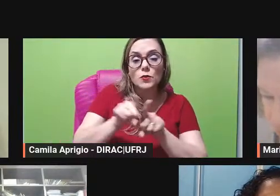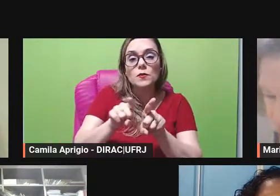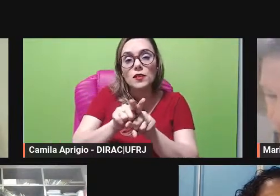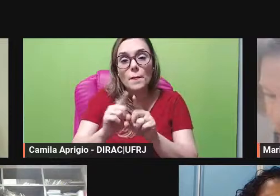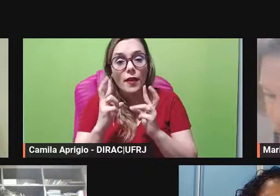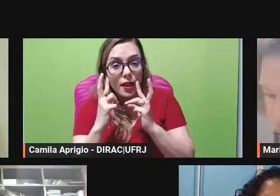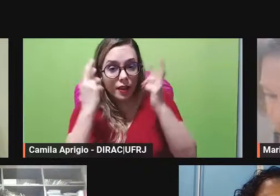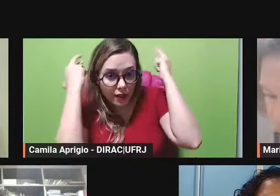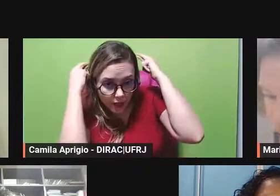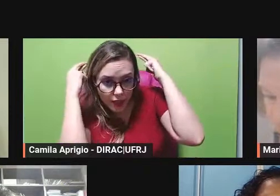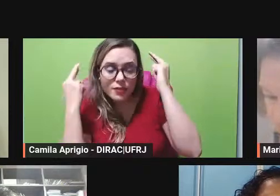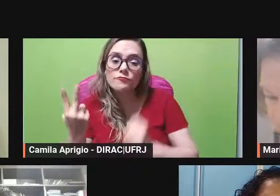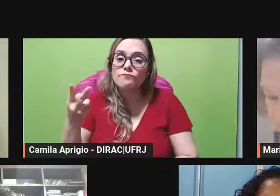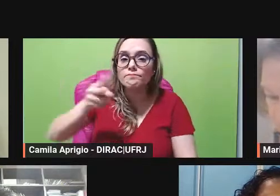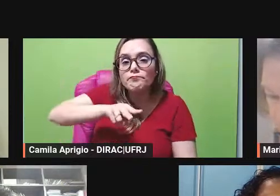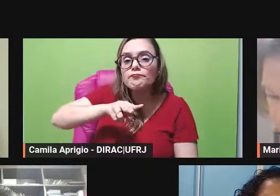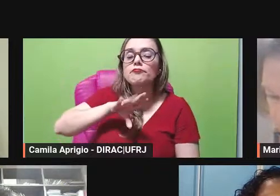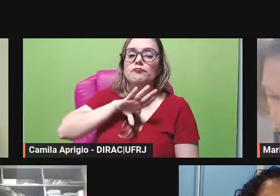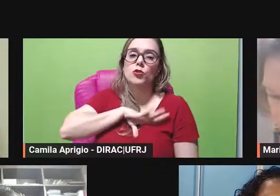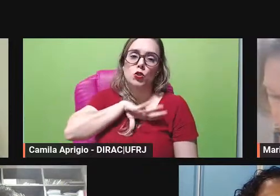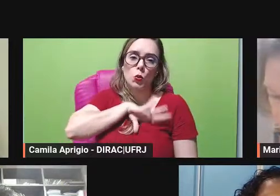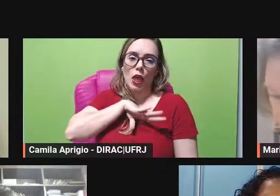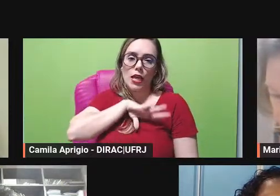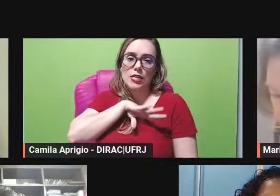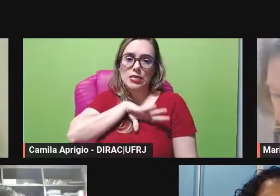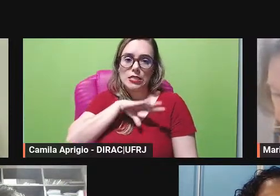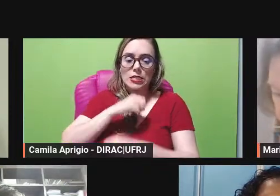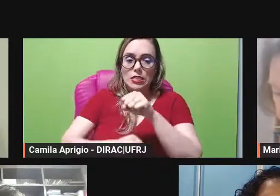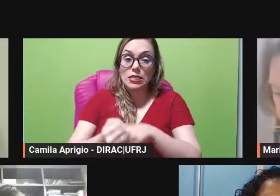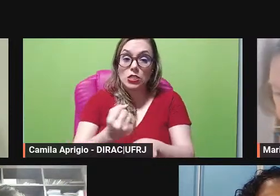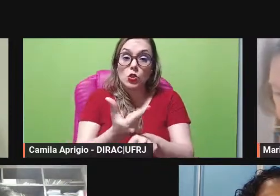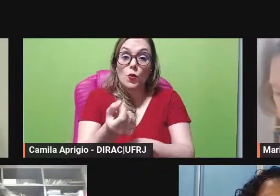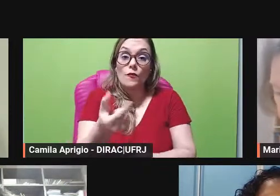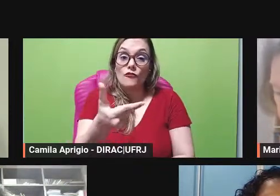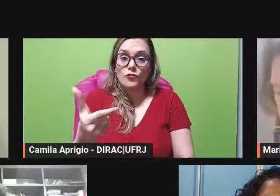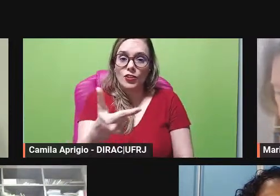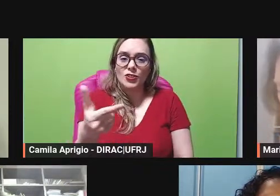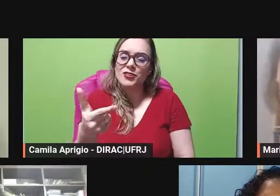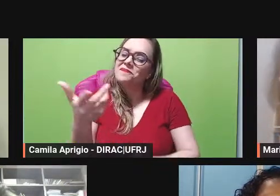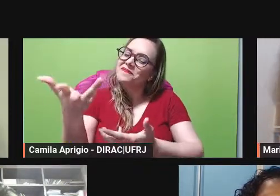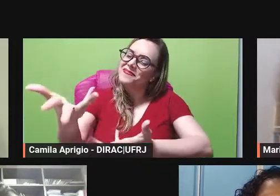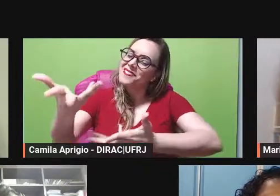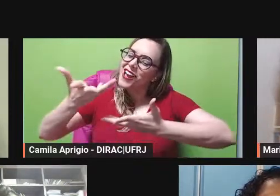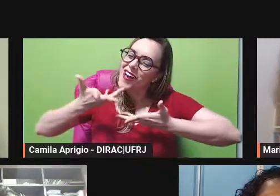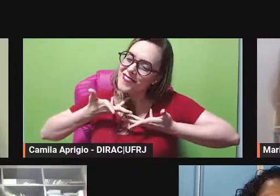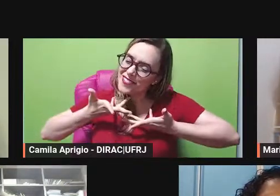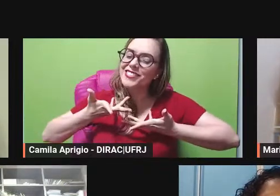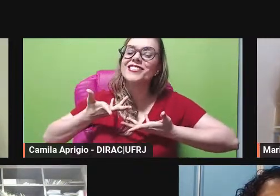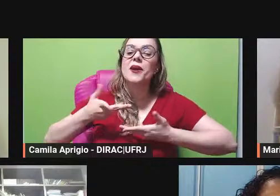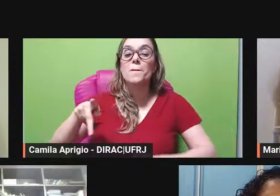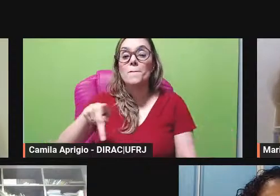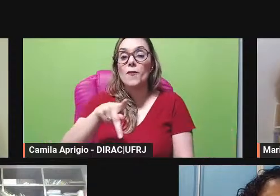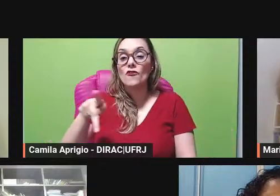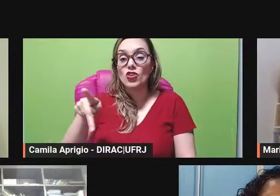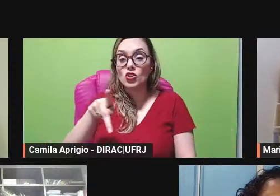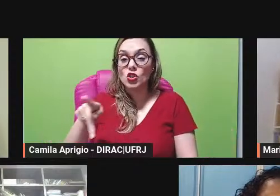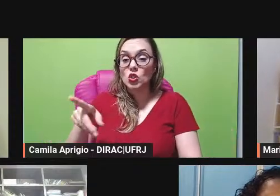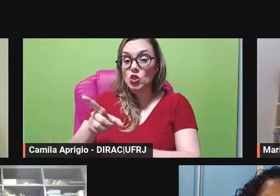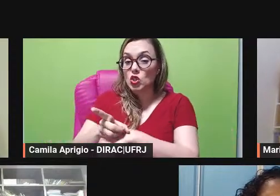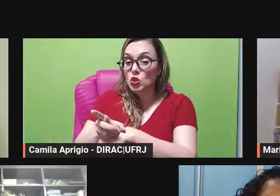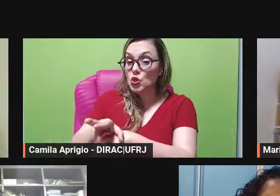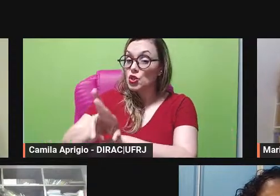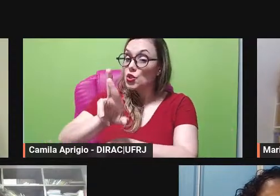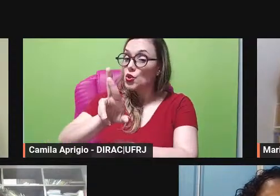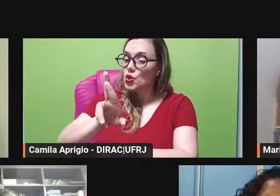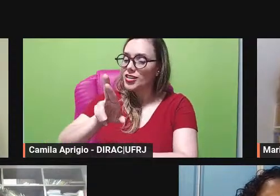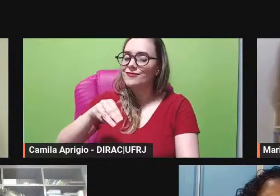2022 bom, é com imensa alegria que eu convido então a professora doutora Maria Celeste Desotti para